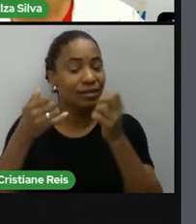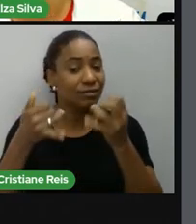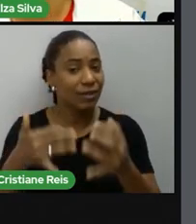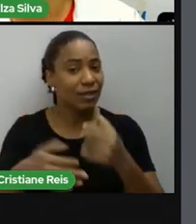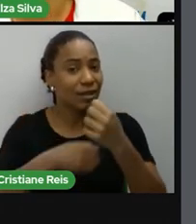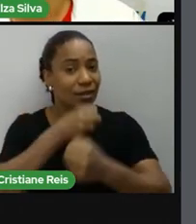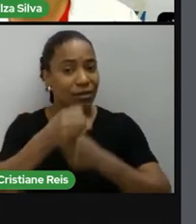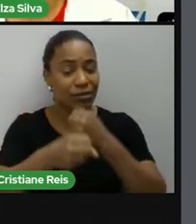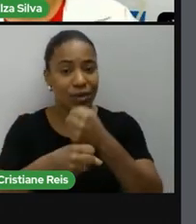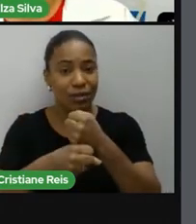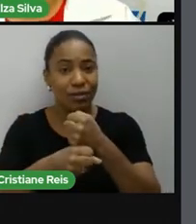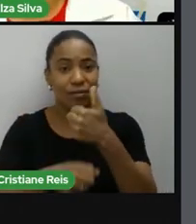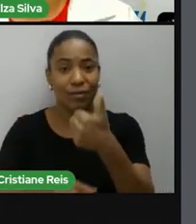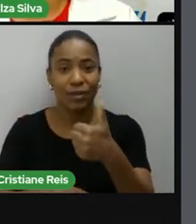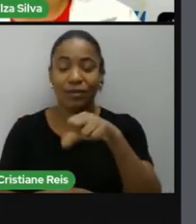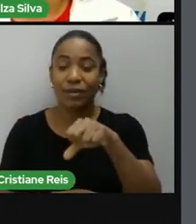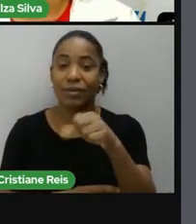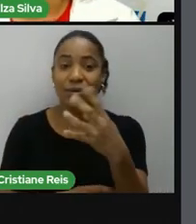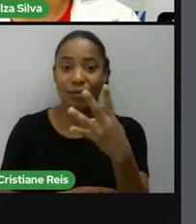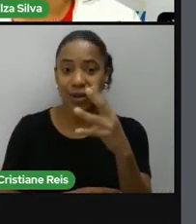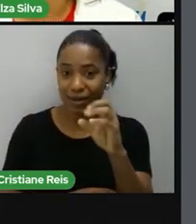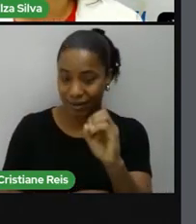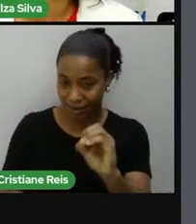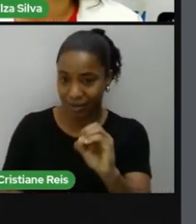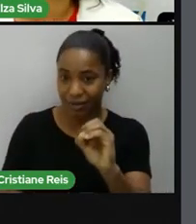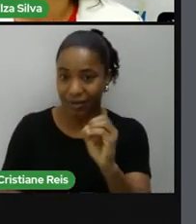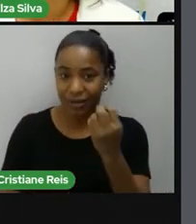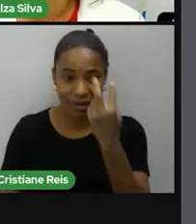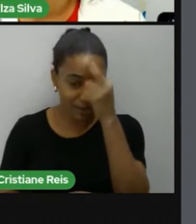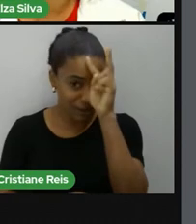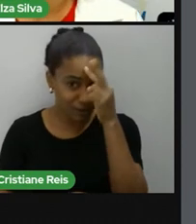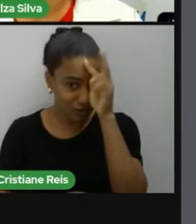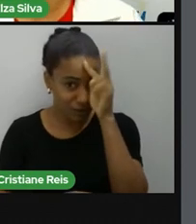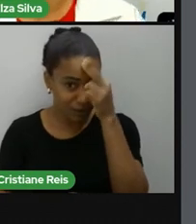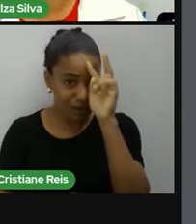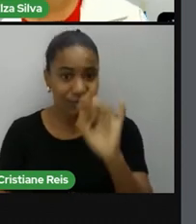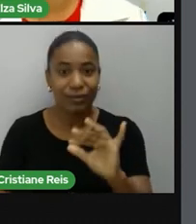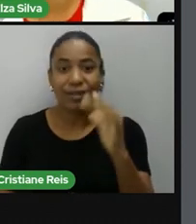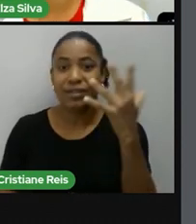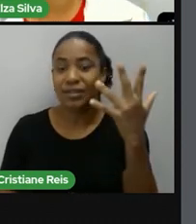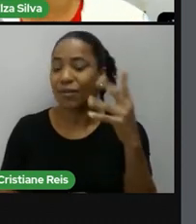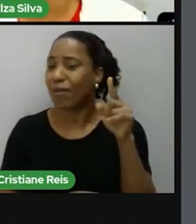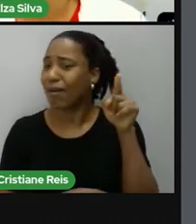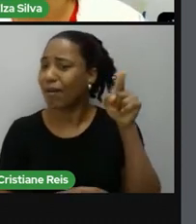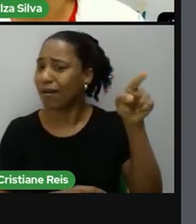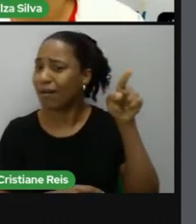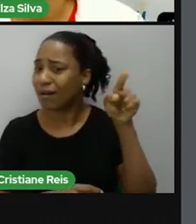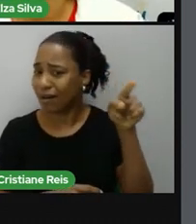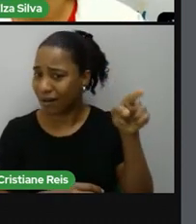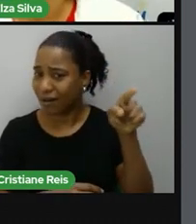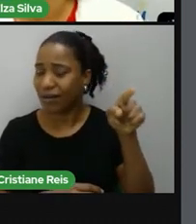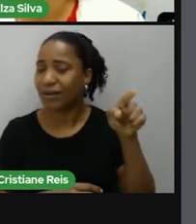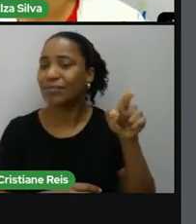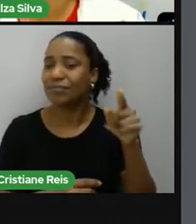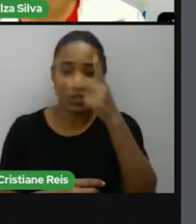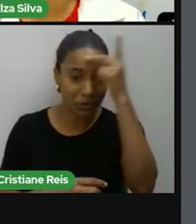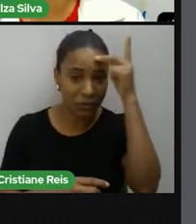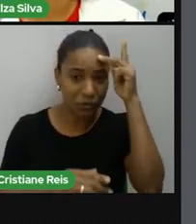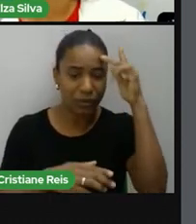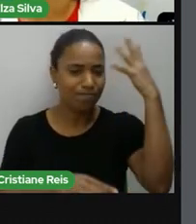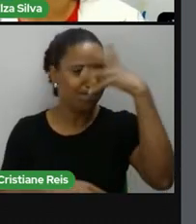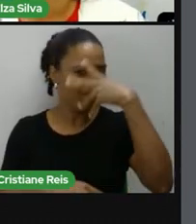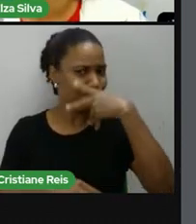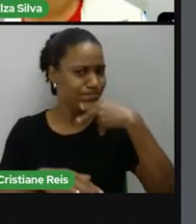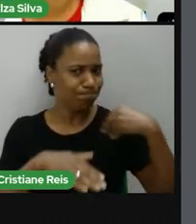década de 40 época em que se passa a história o padrão de beleza é exatamente o oposto daquele que a menina